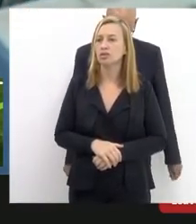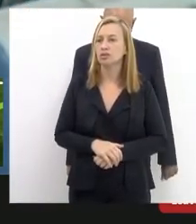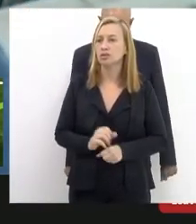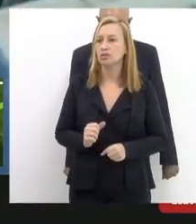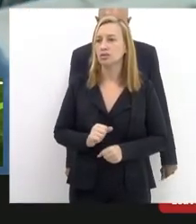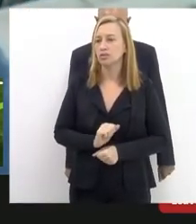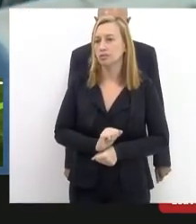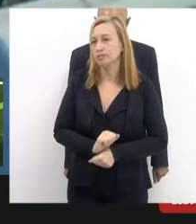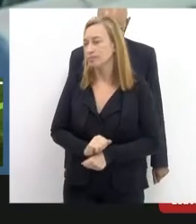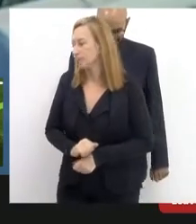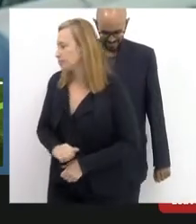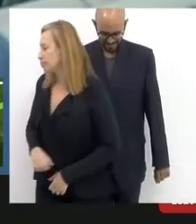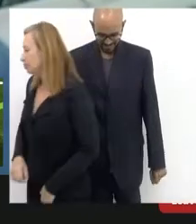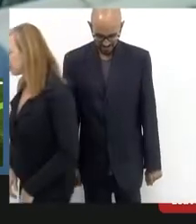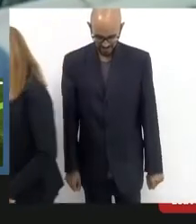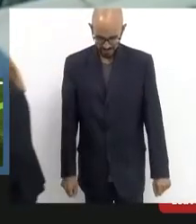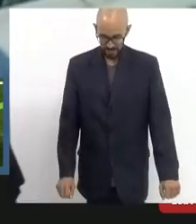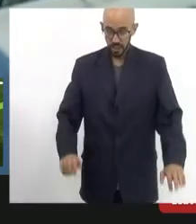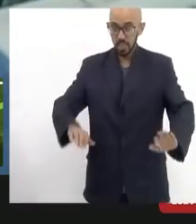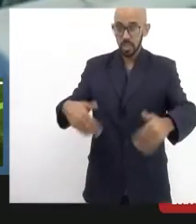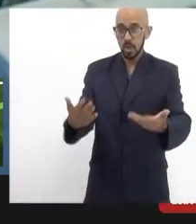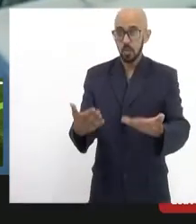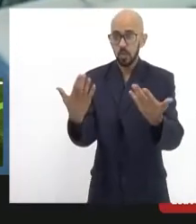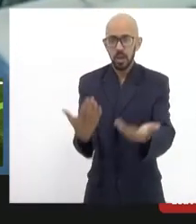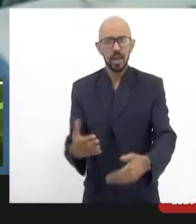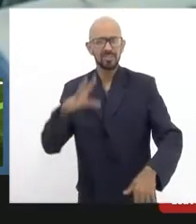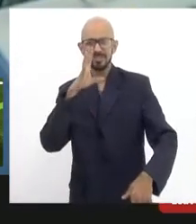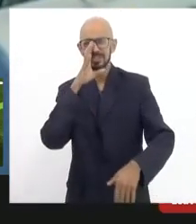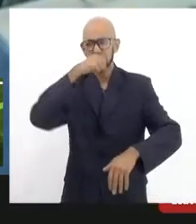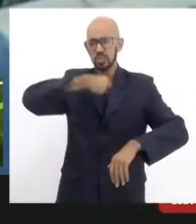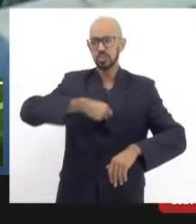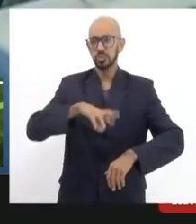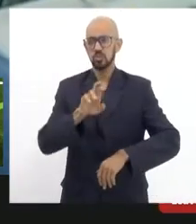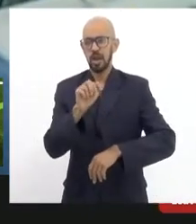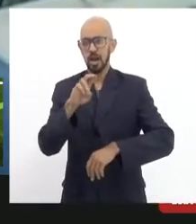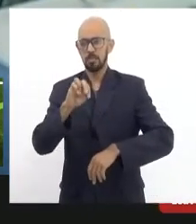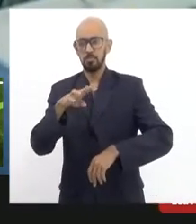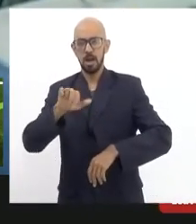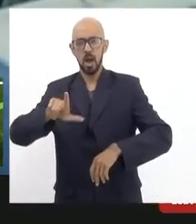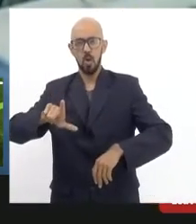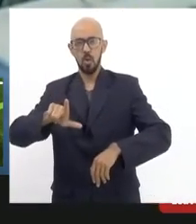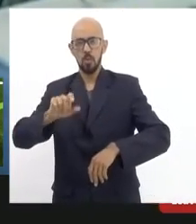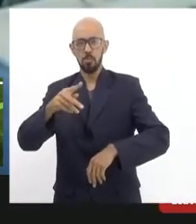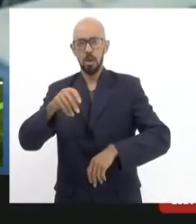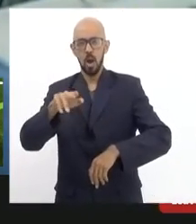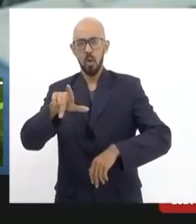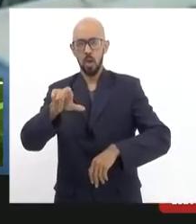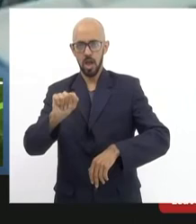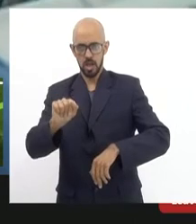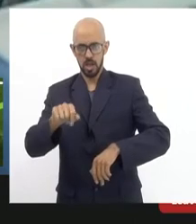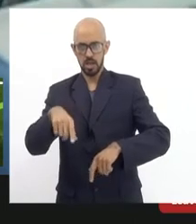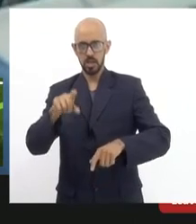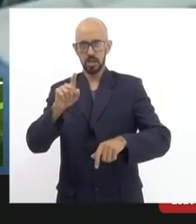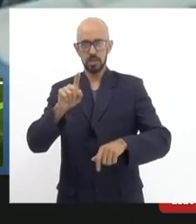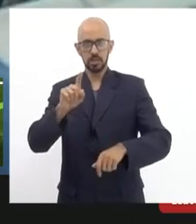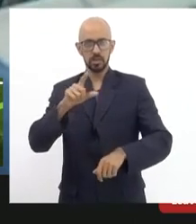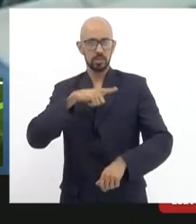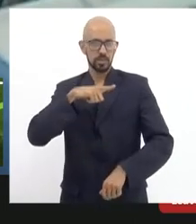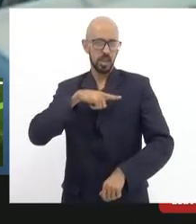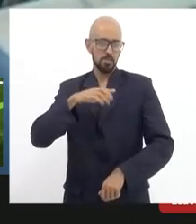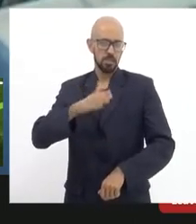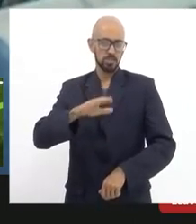o ramal Palamato mas eu quero insistir no ramal Palamato que tem apenas mil e poucos metros